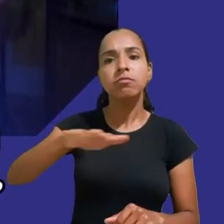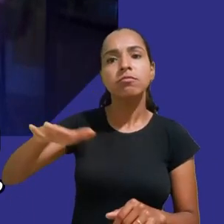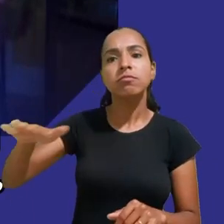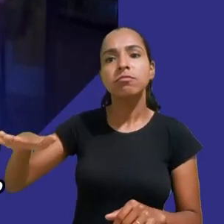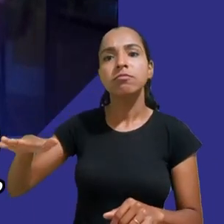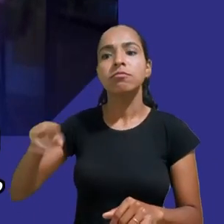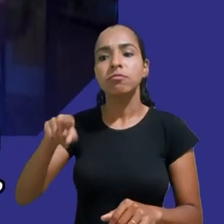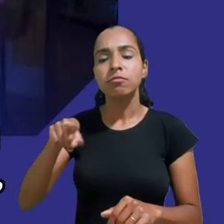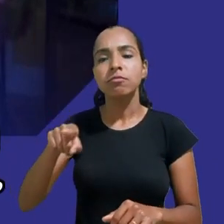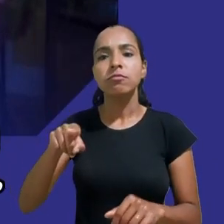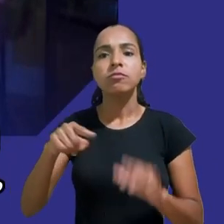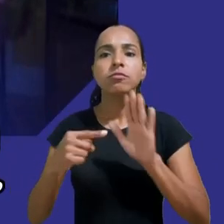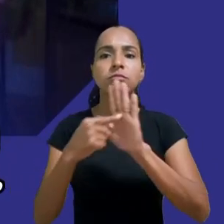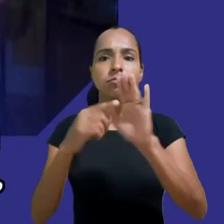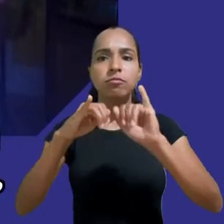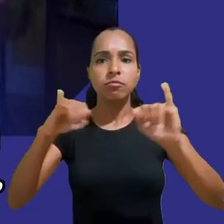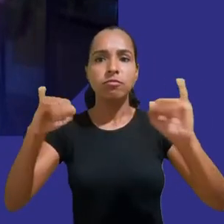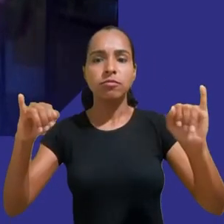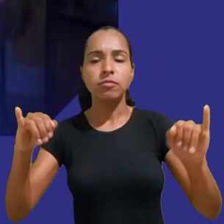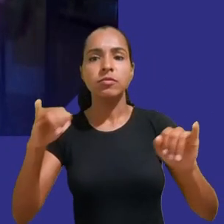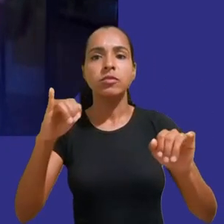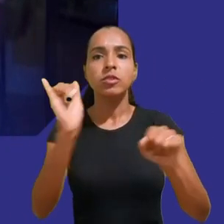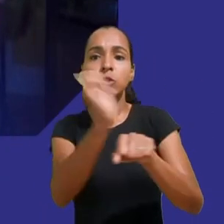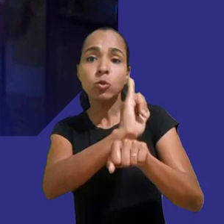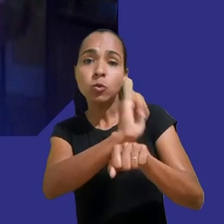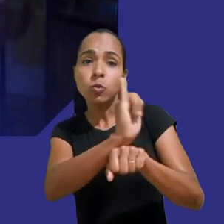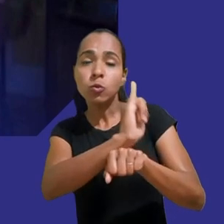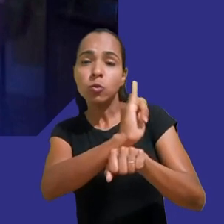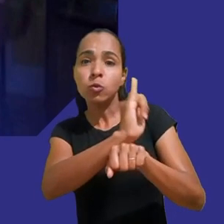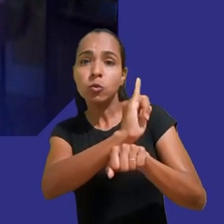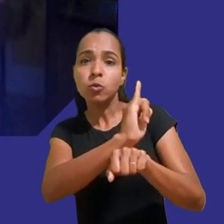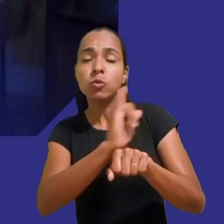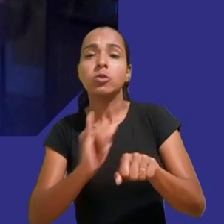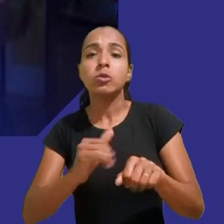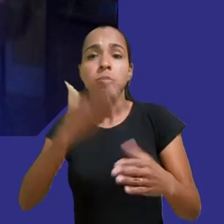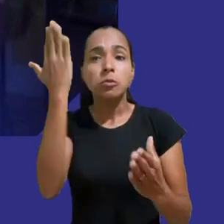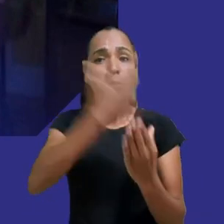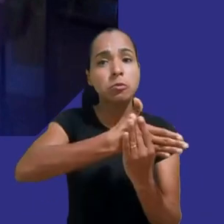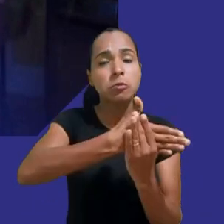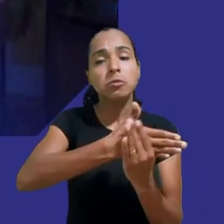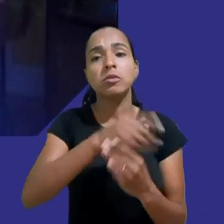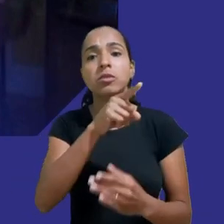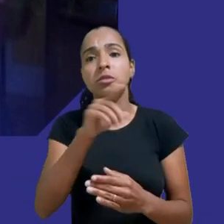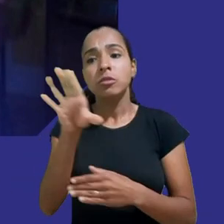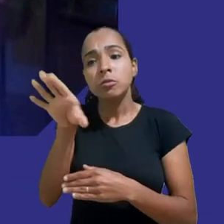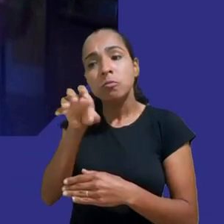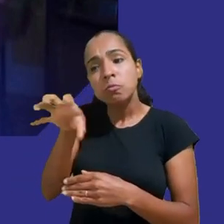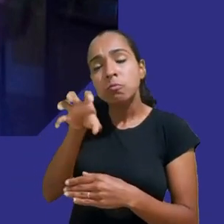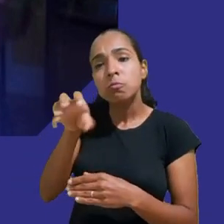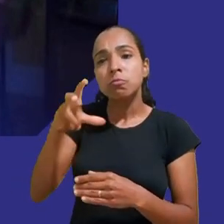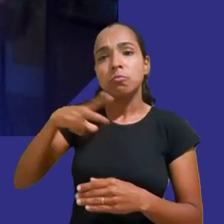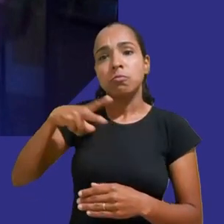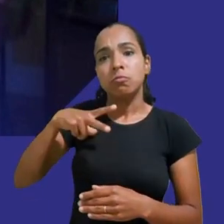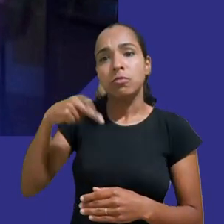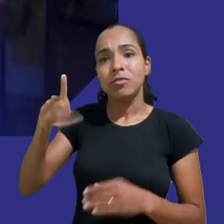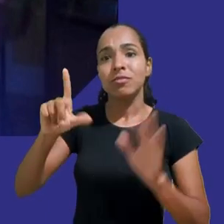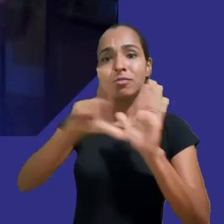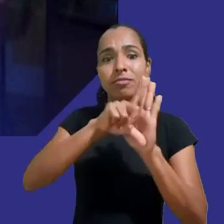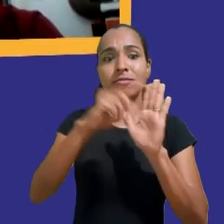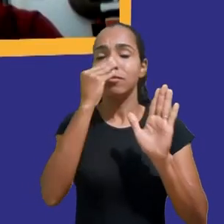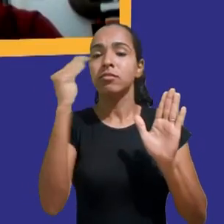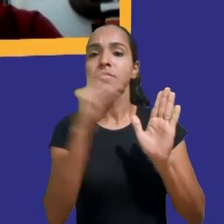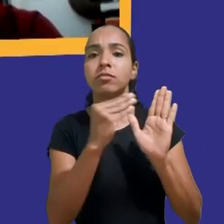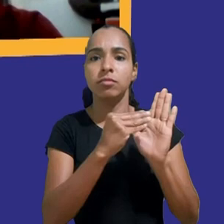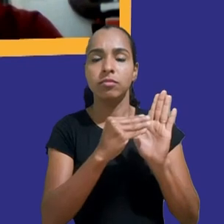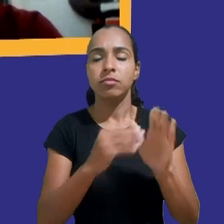contra o YouTube acusando a empresa de coletar dados de crianças ilegalmente desde a implementação do RGPD bem-vindo